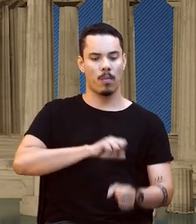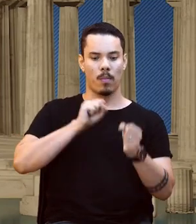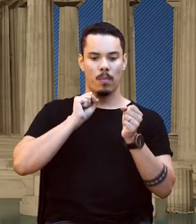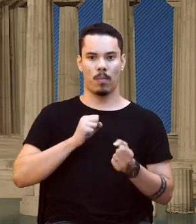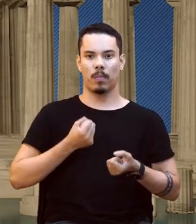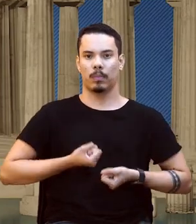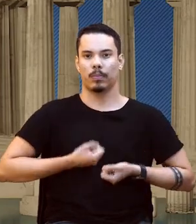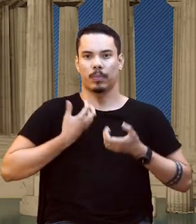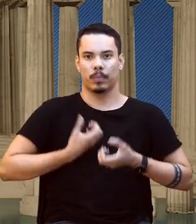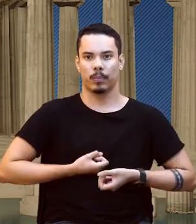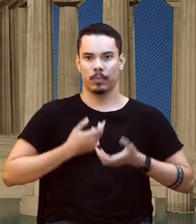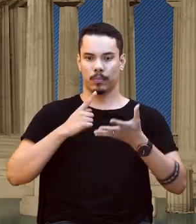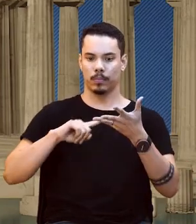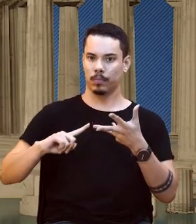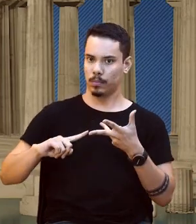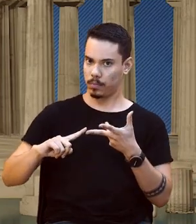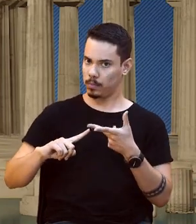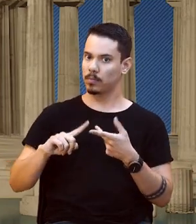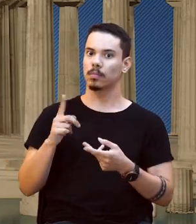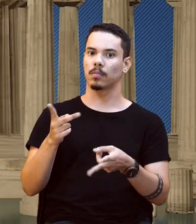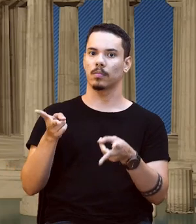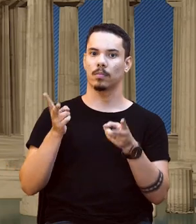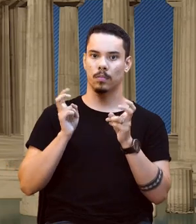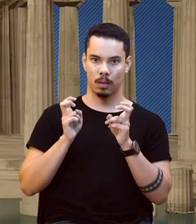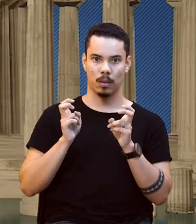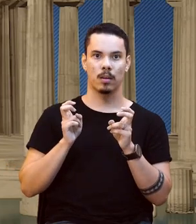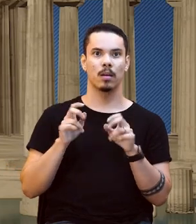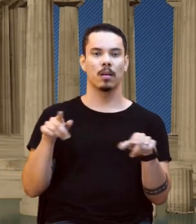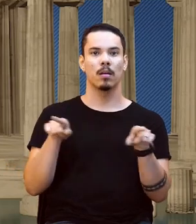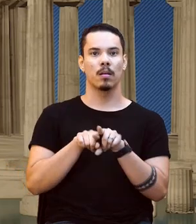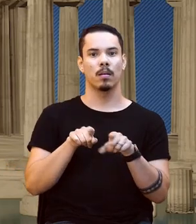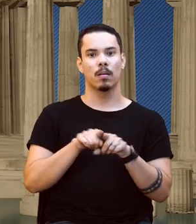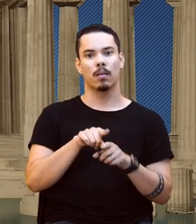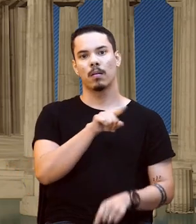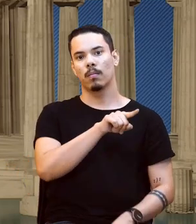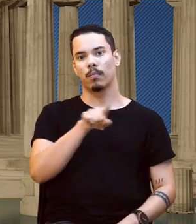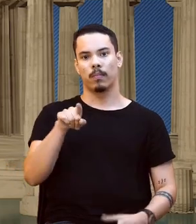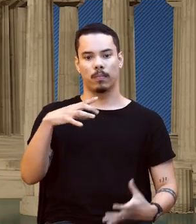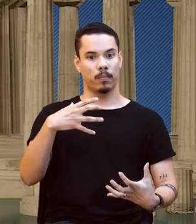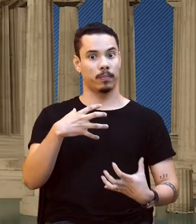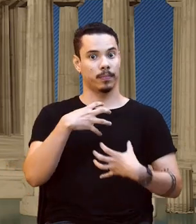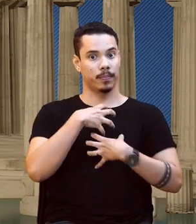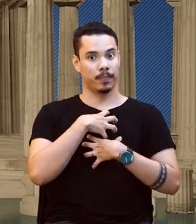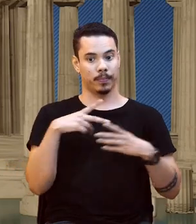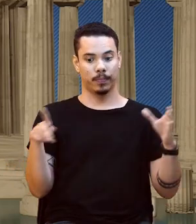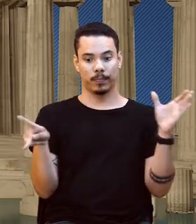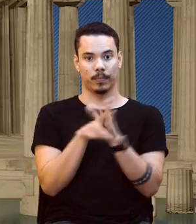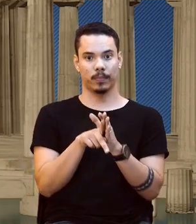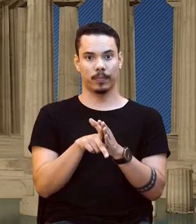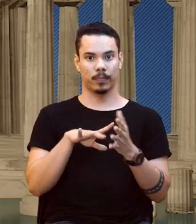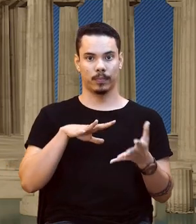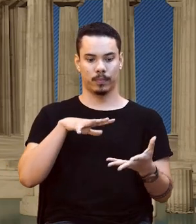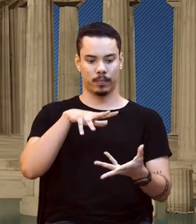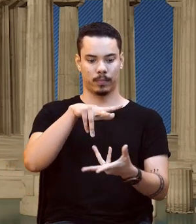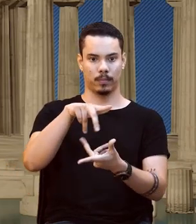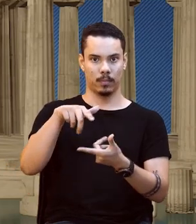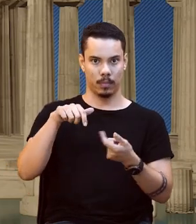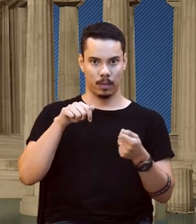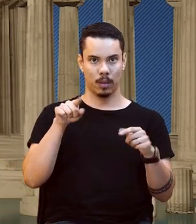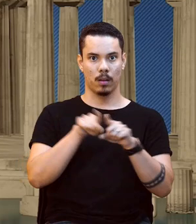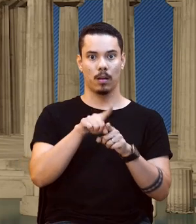preservação ambiental. Vocês vão se perceber. Vocês vão se sentir, né? Pertencente a essa terra. Vocês vão